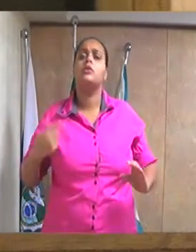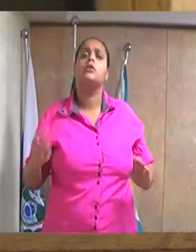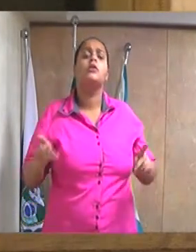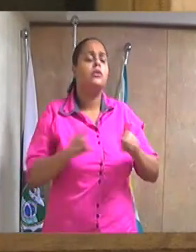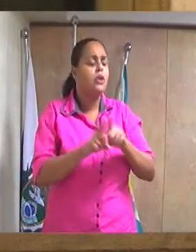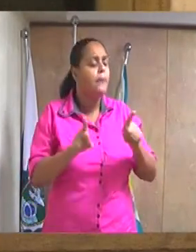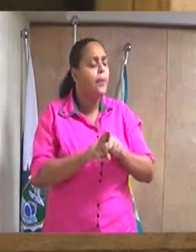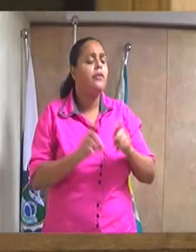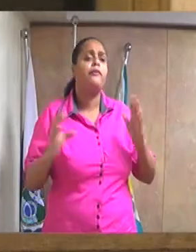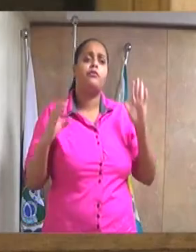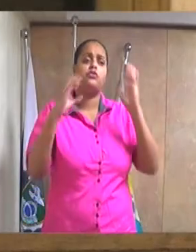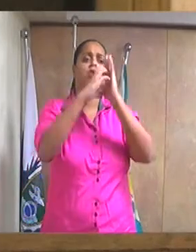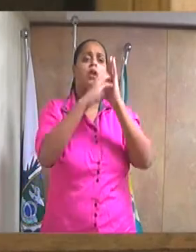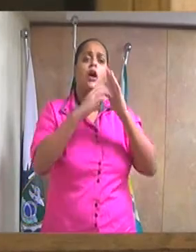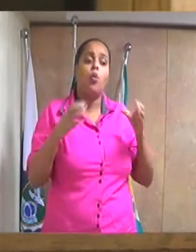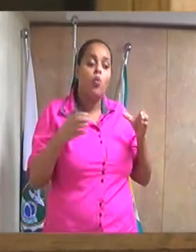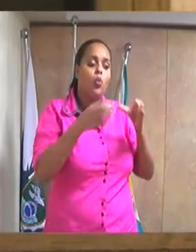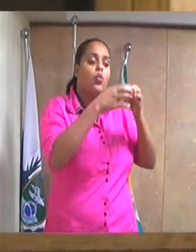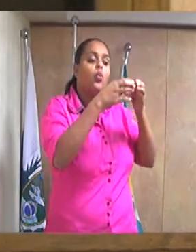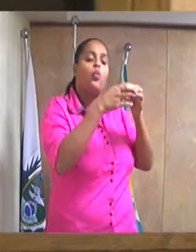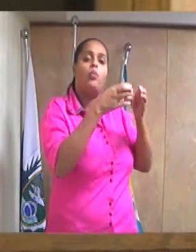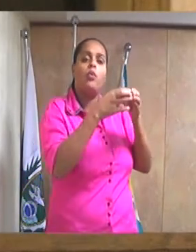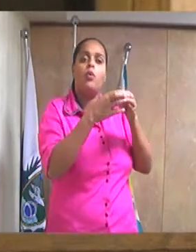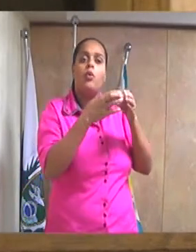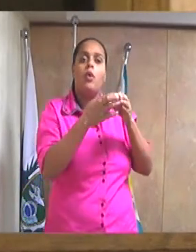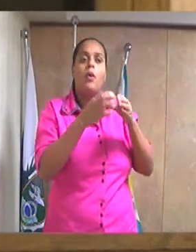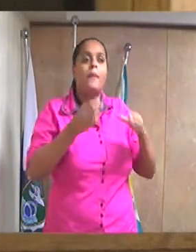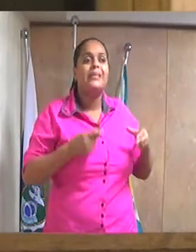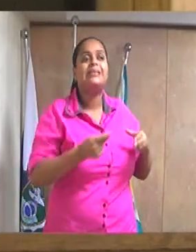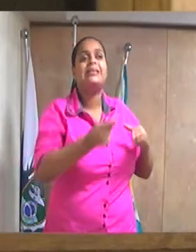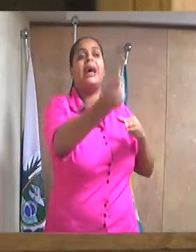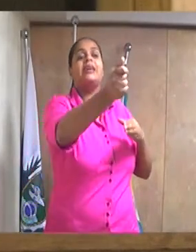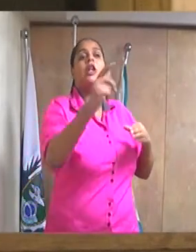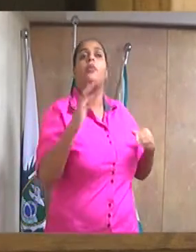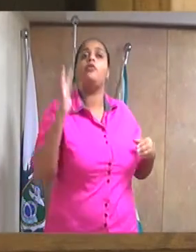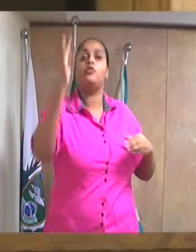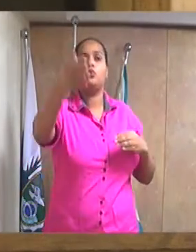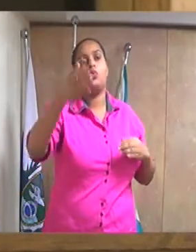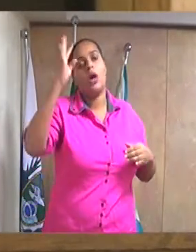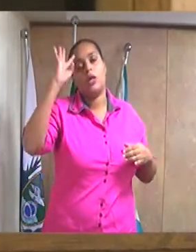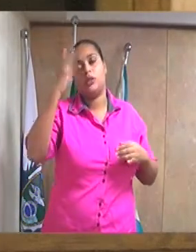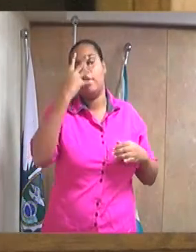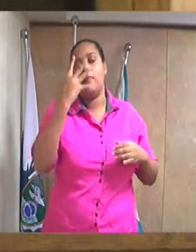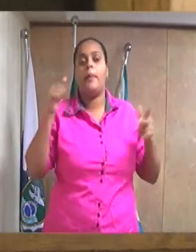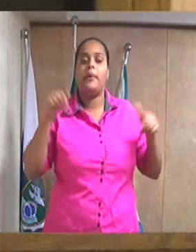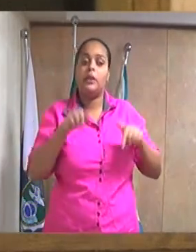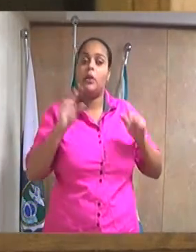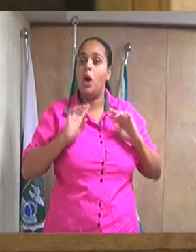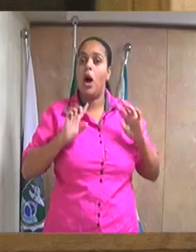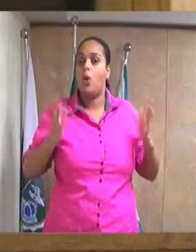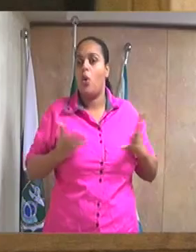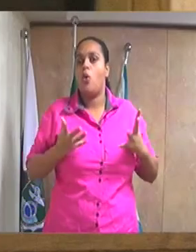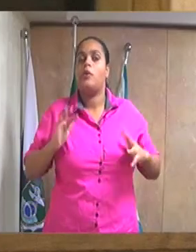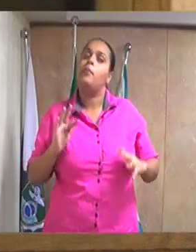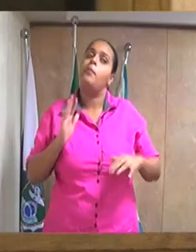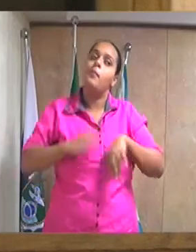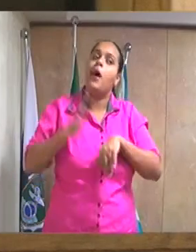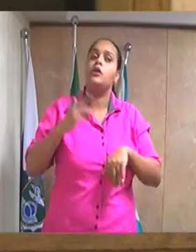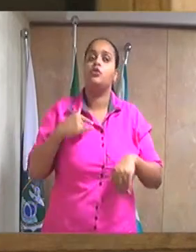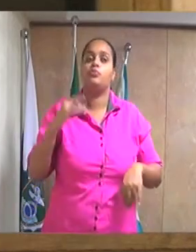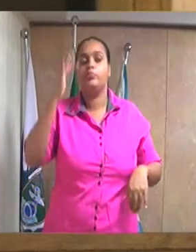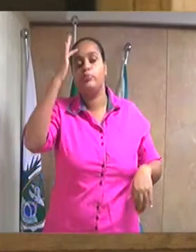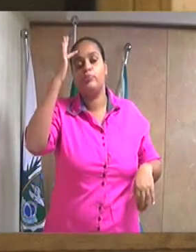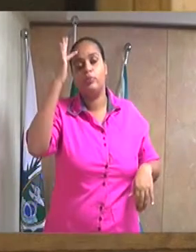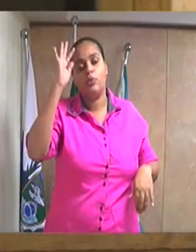a gente achar aqui uma saída para o futuro, não é uma saída para agora, mas entendeu, Ivan? Presidente, é uma saída para o